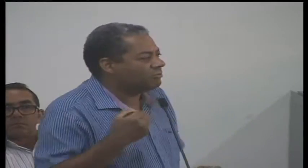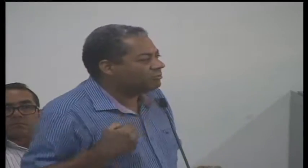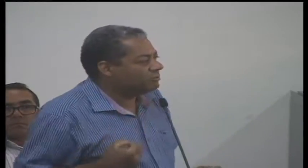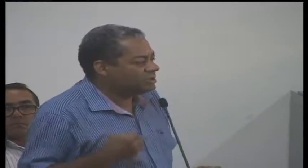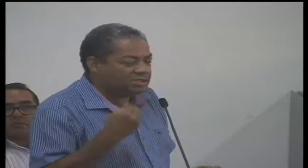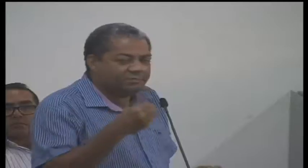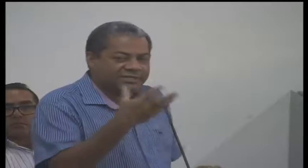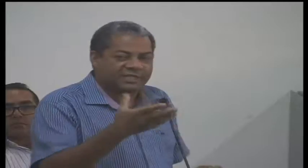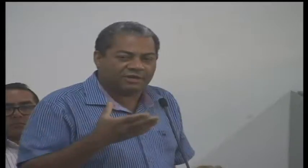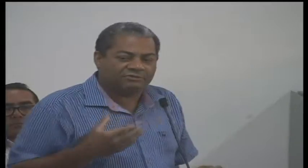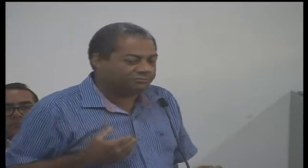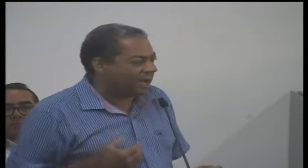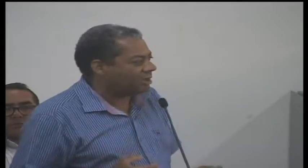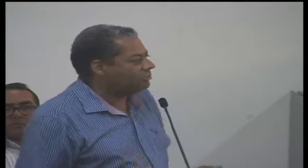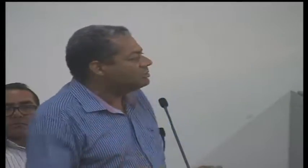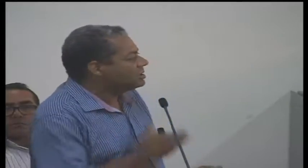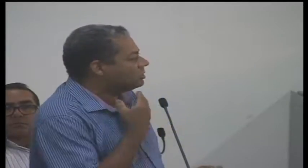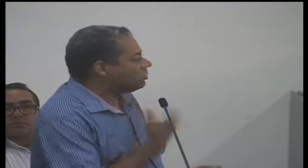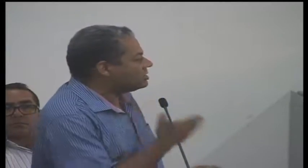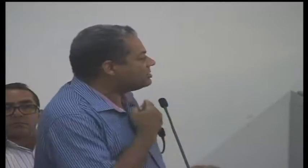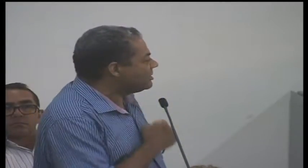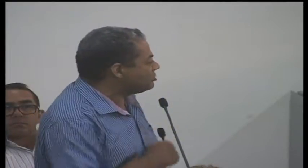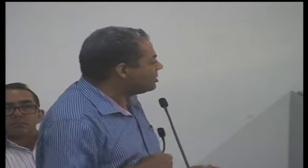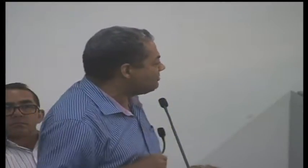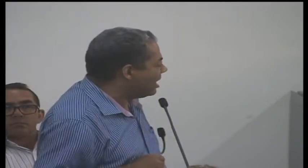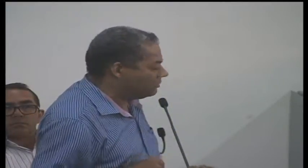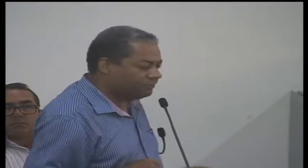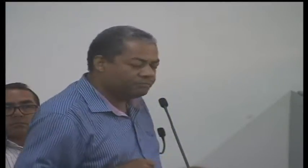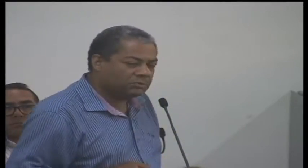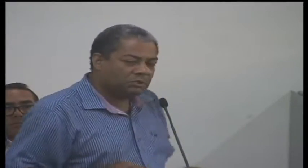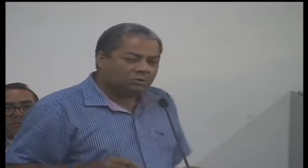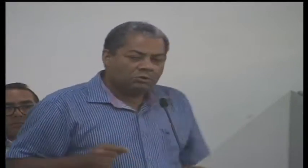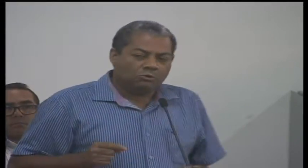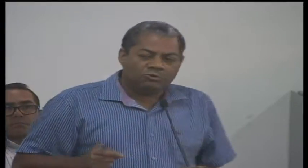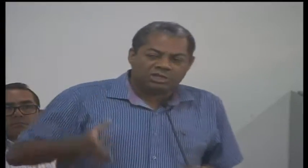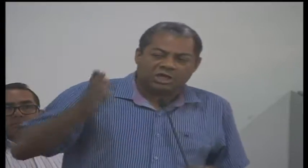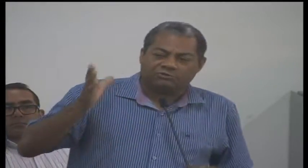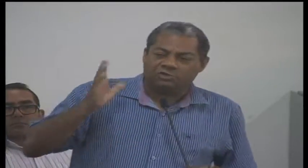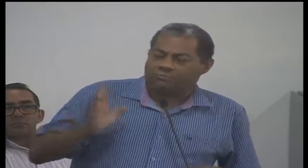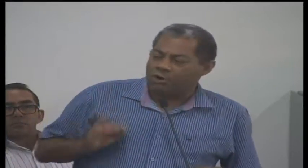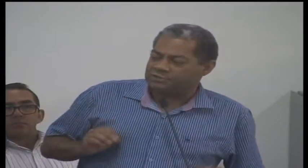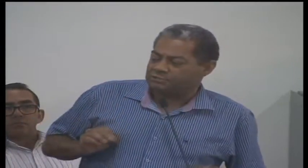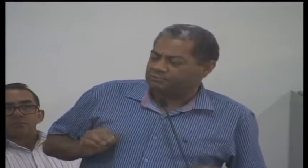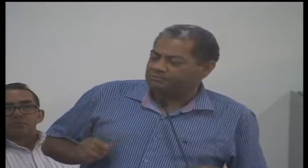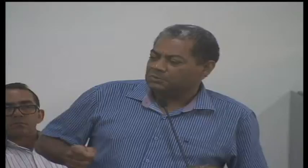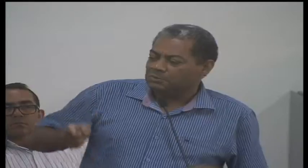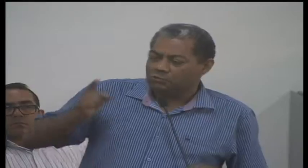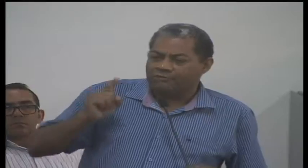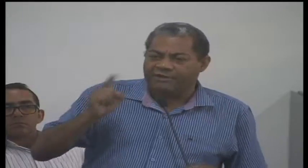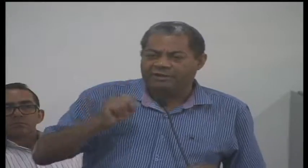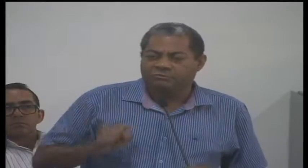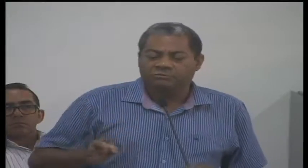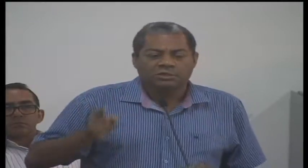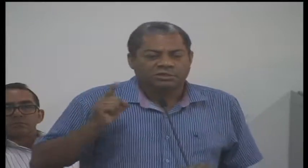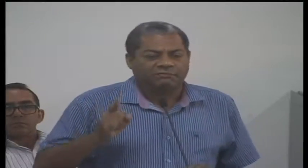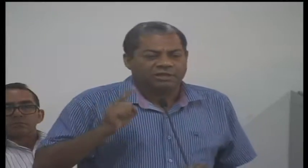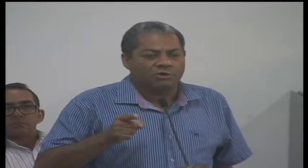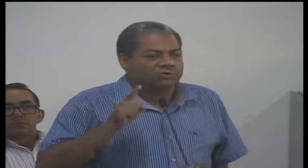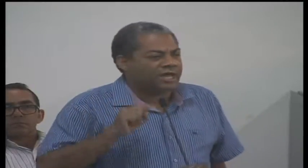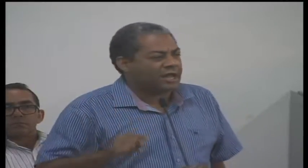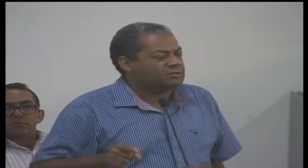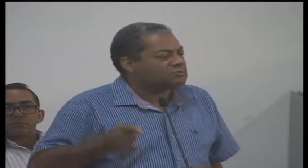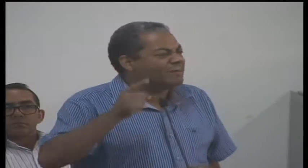os empresários pagam, que todas as pessoas pagam. O dinheiro de imposto, o governo